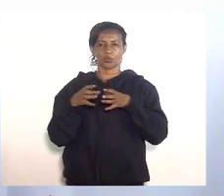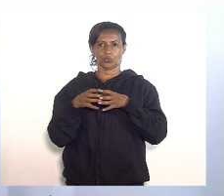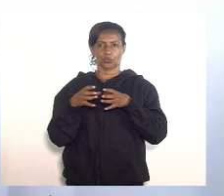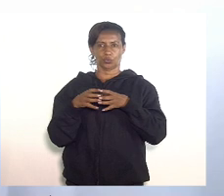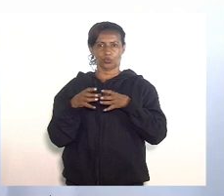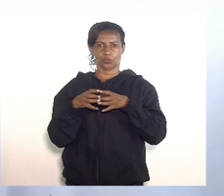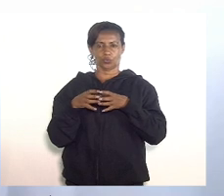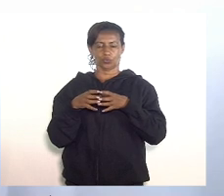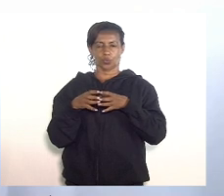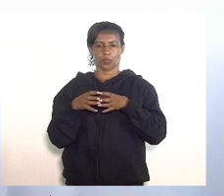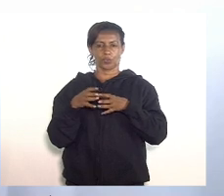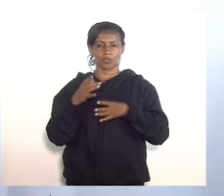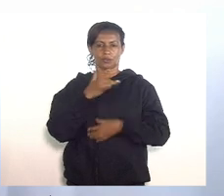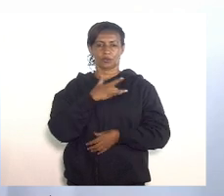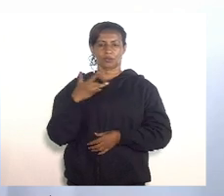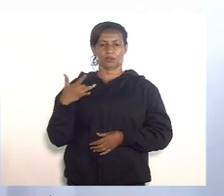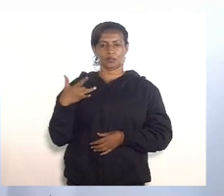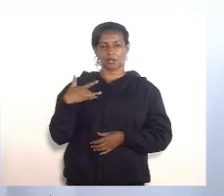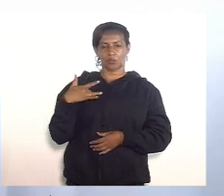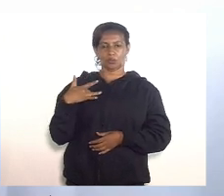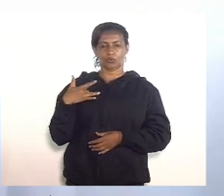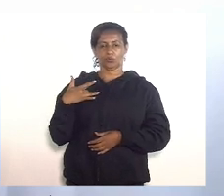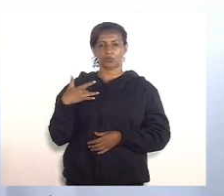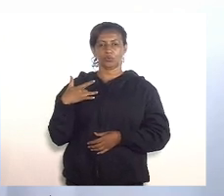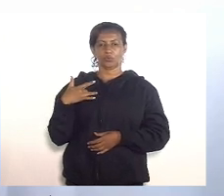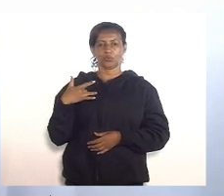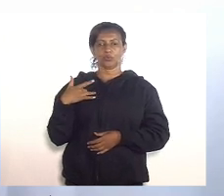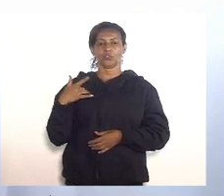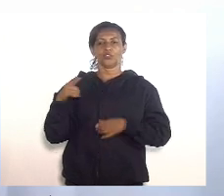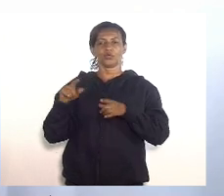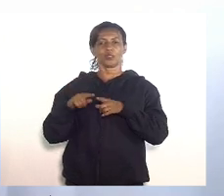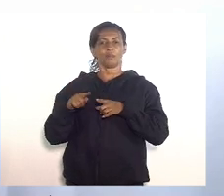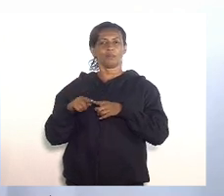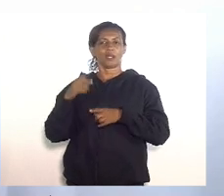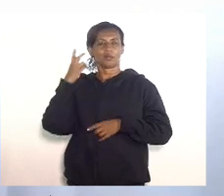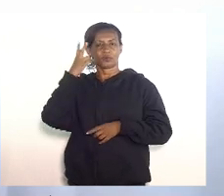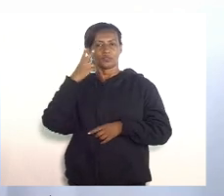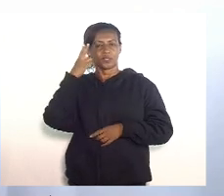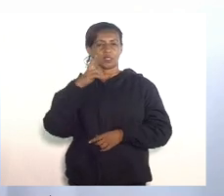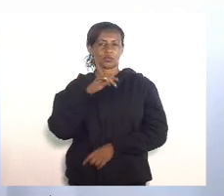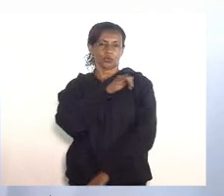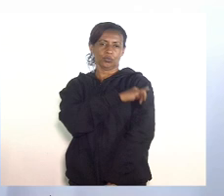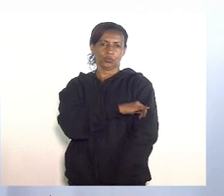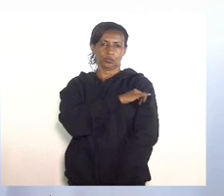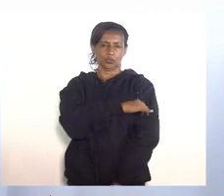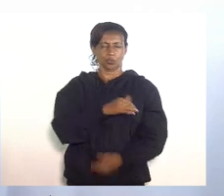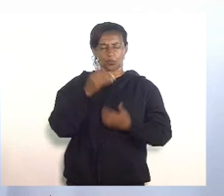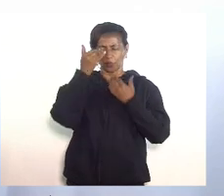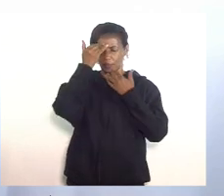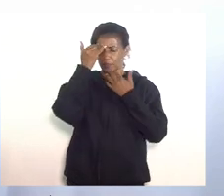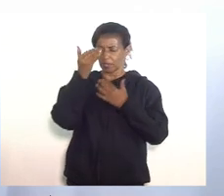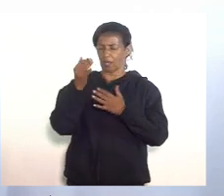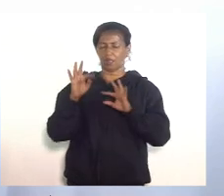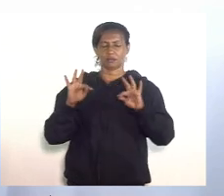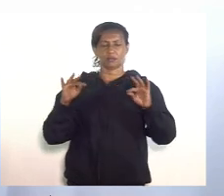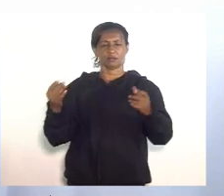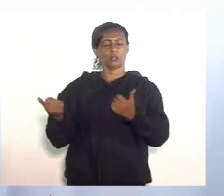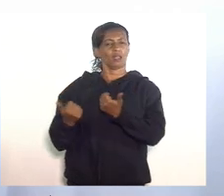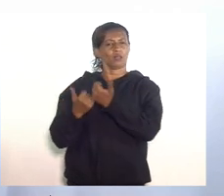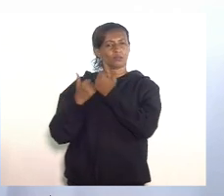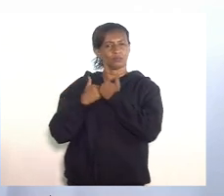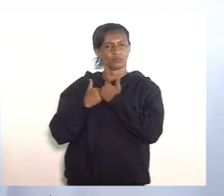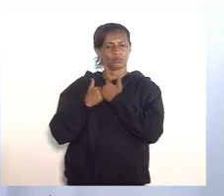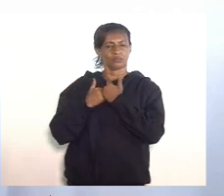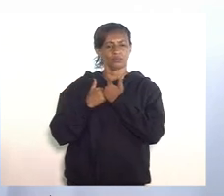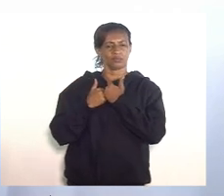Alerja e da Comissão de Saúde da Câmara Municipal do Rio de Janeiro muito obrigada e obrigada pelo apoio aí na condução